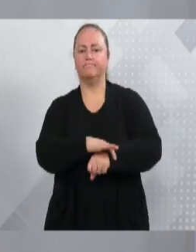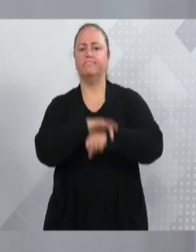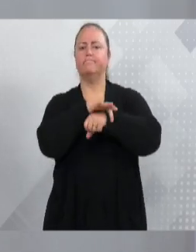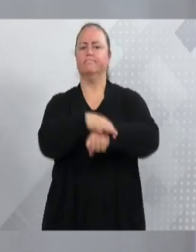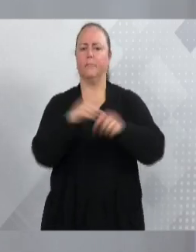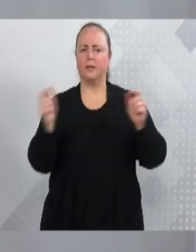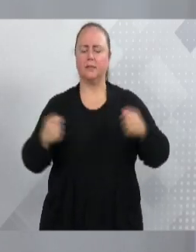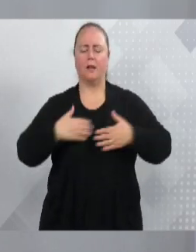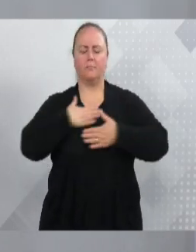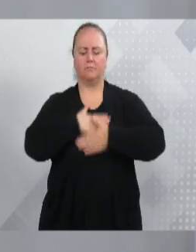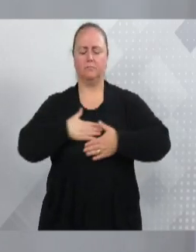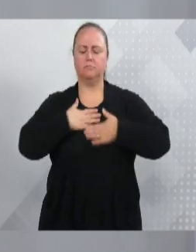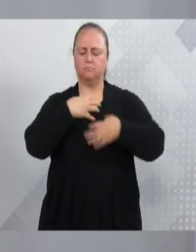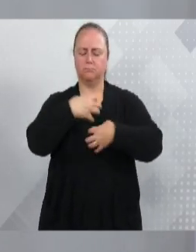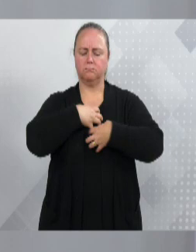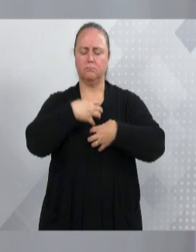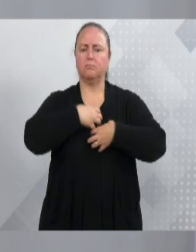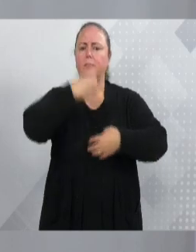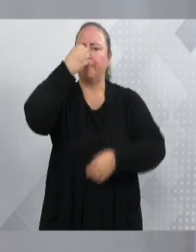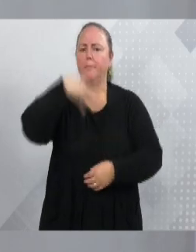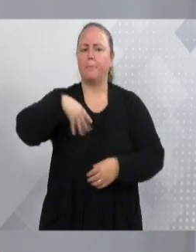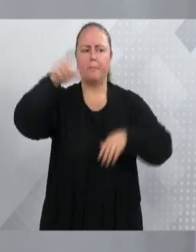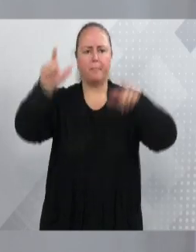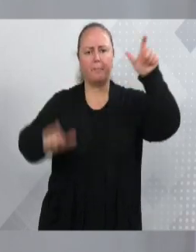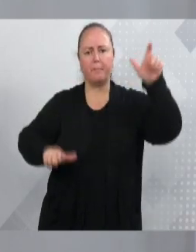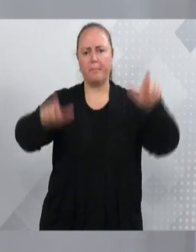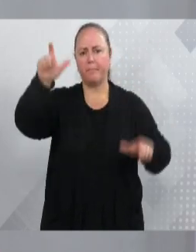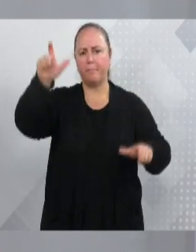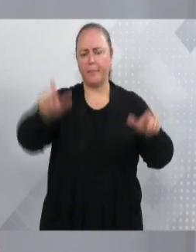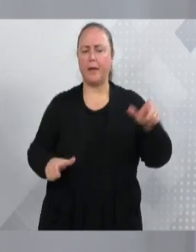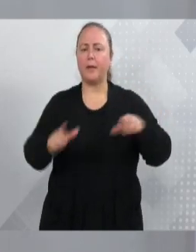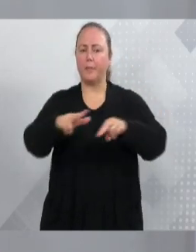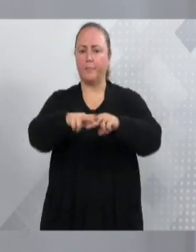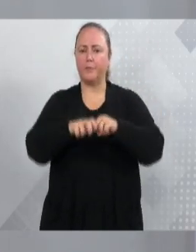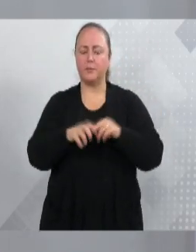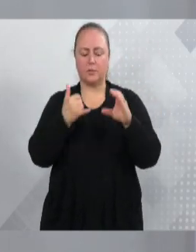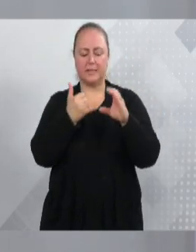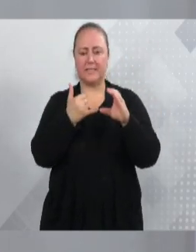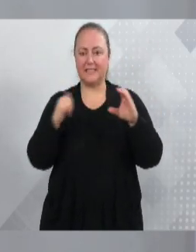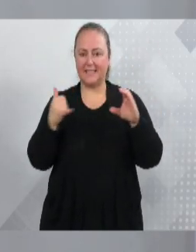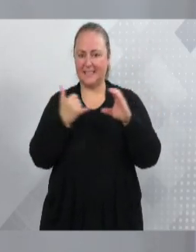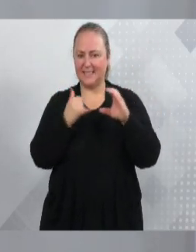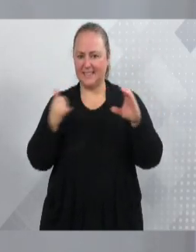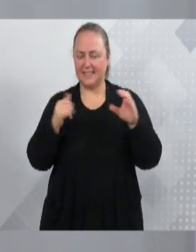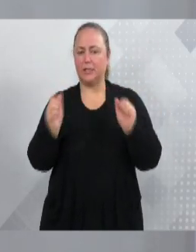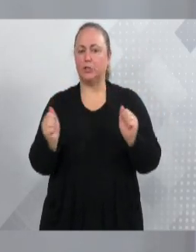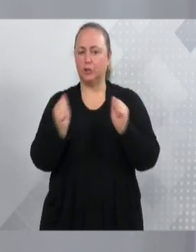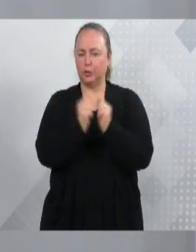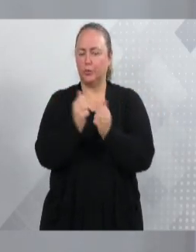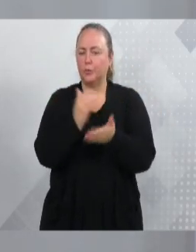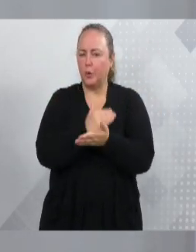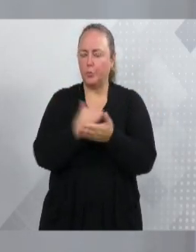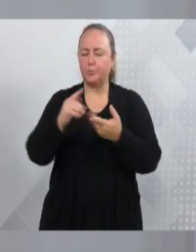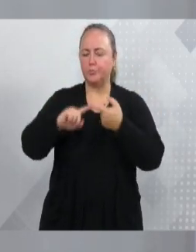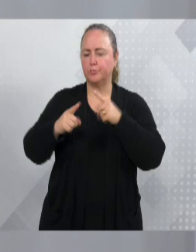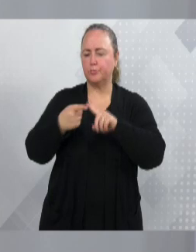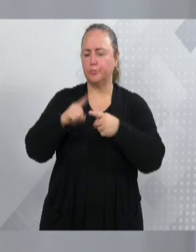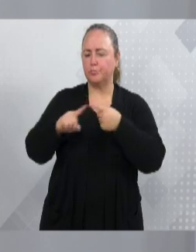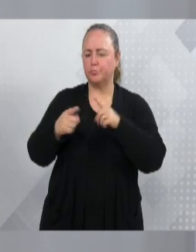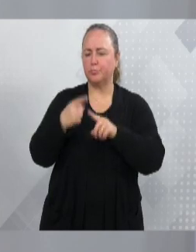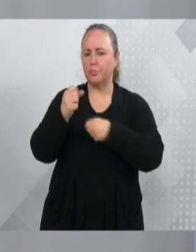cidadão. Então, nós começamos, junto com a Defesa Civil e a Selesc, uma tratativa desde agosto de 2021.